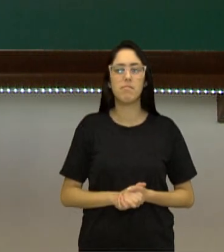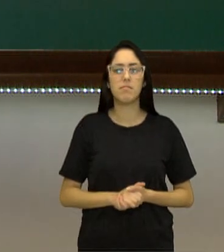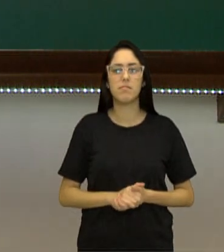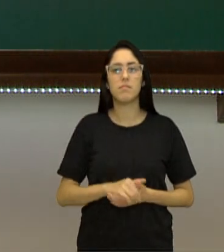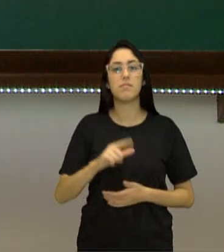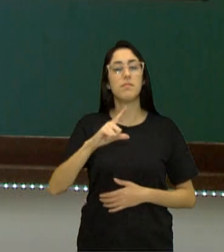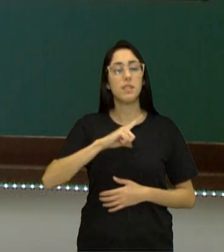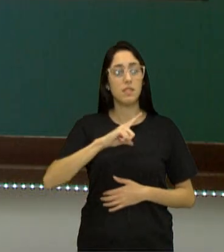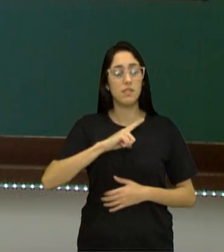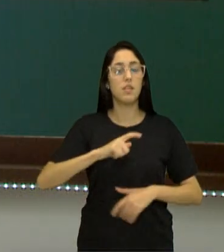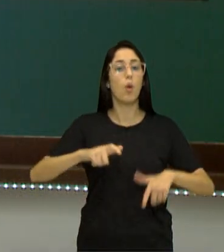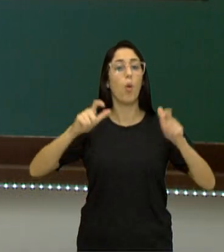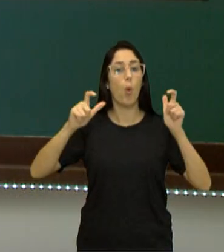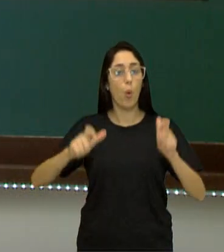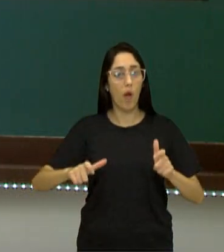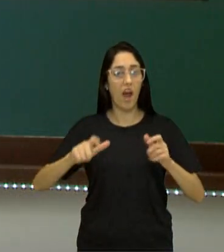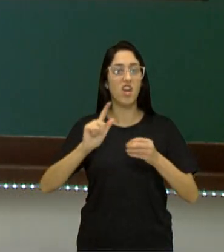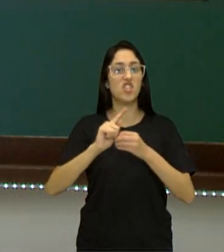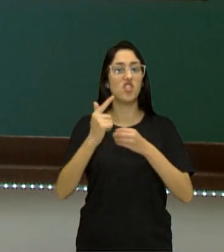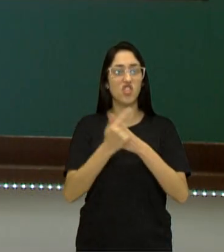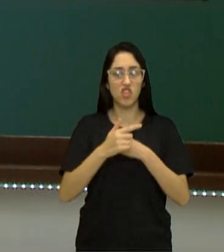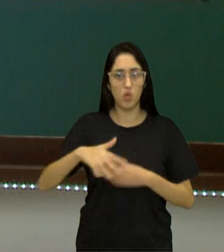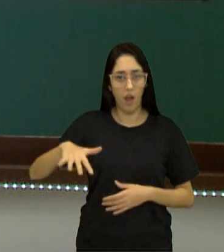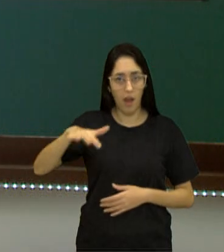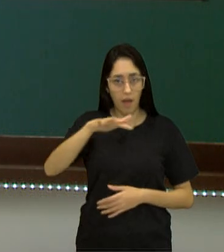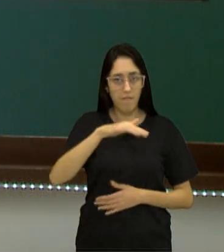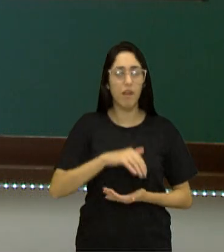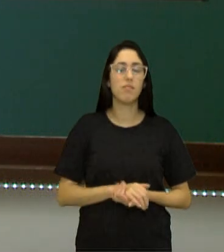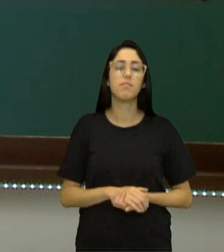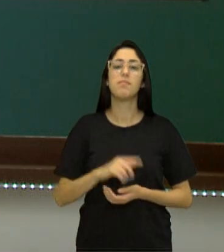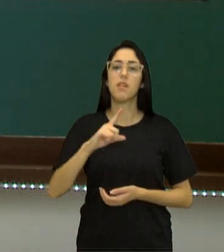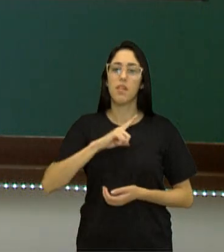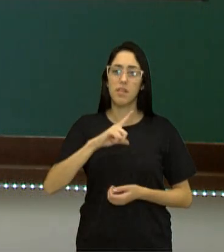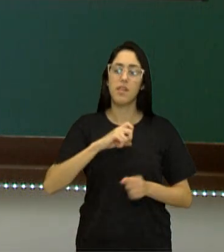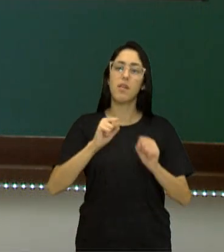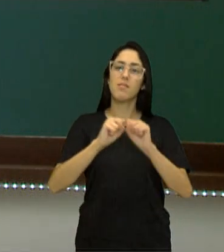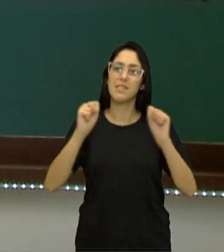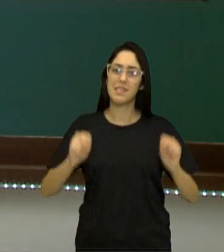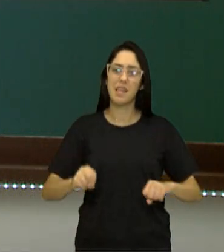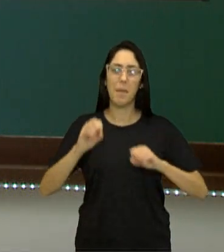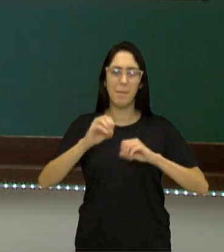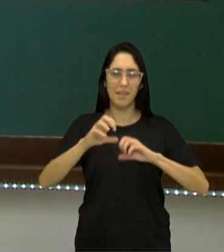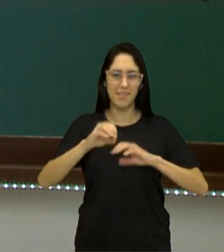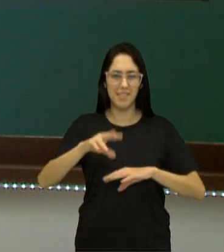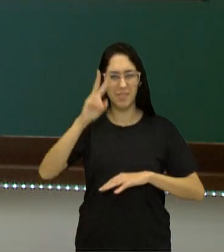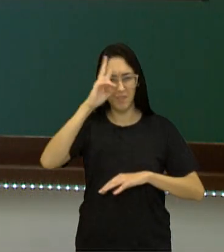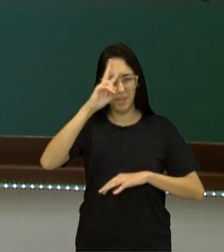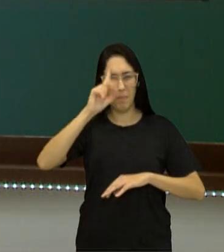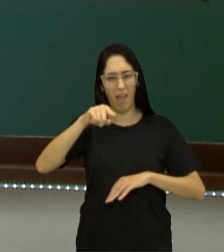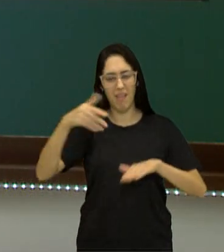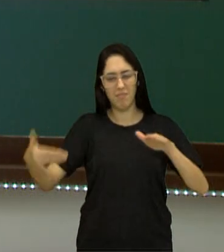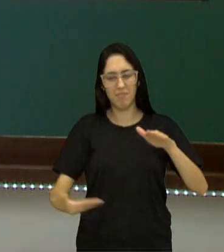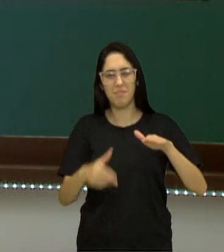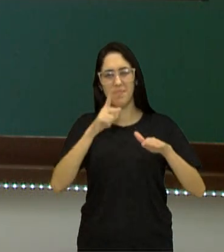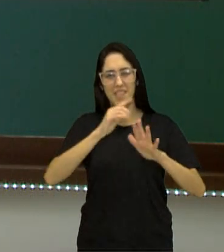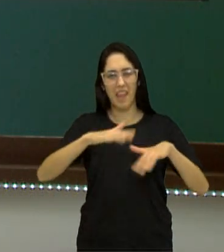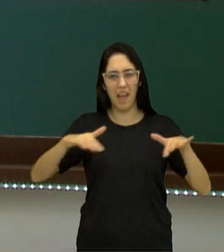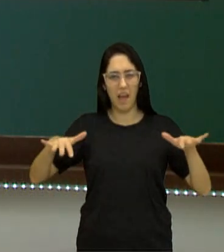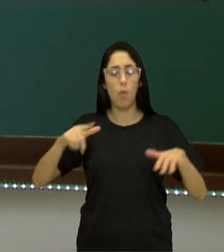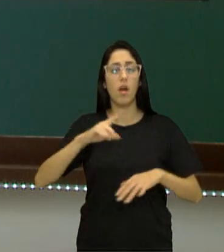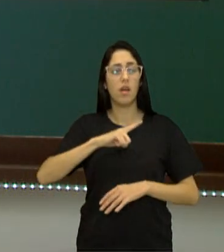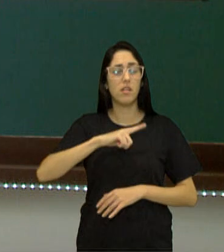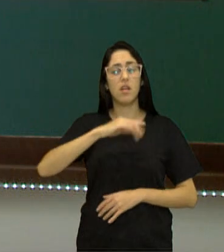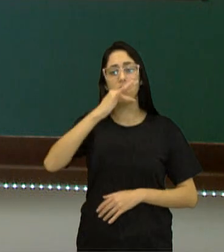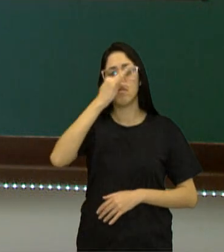então a localização geográfica, vai aparecer o sistema de ensino, lembra? Subaquático. A flora,